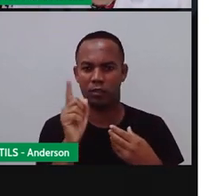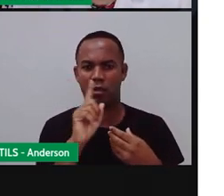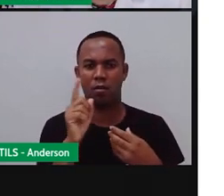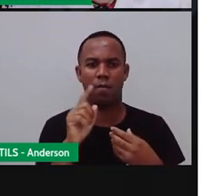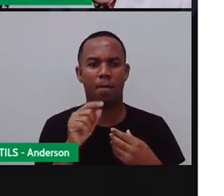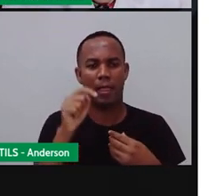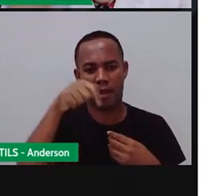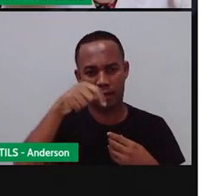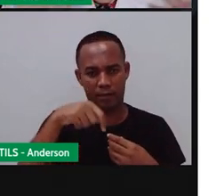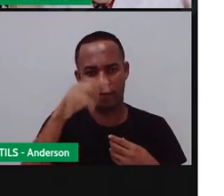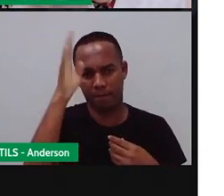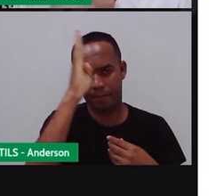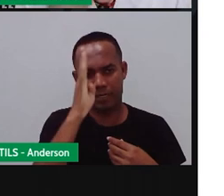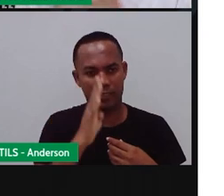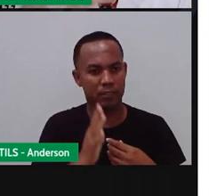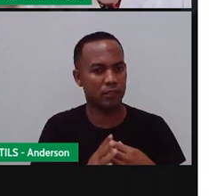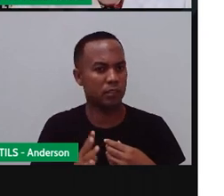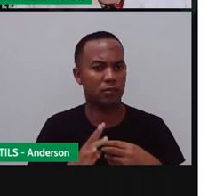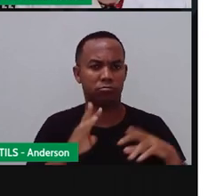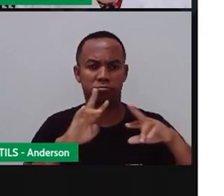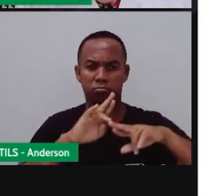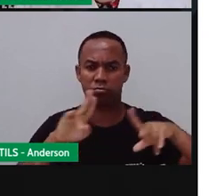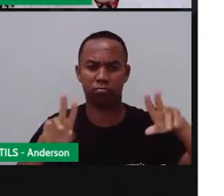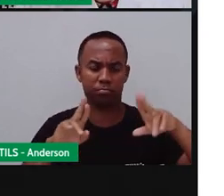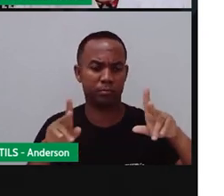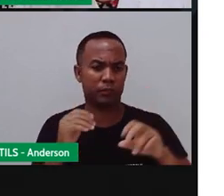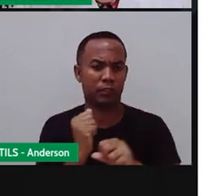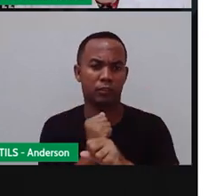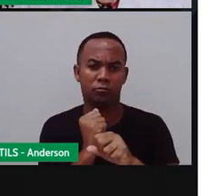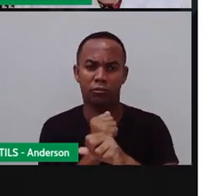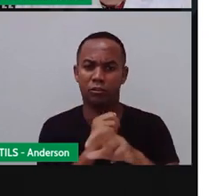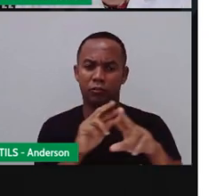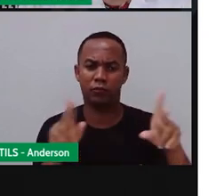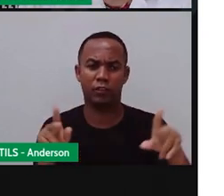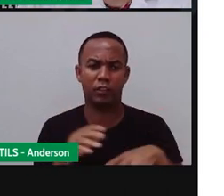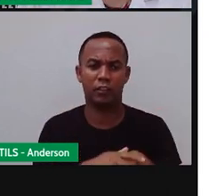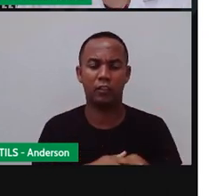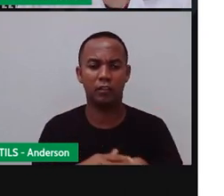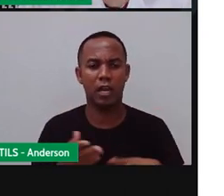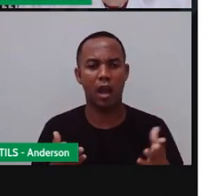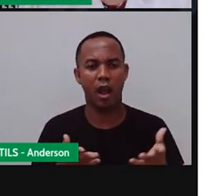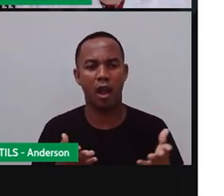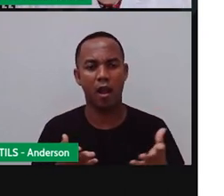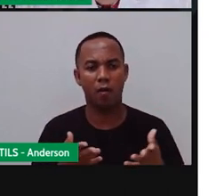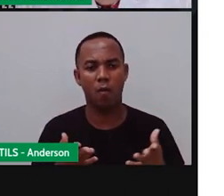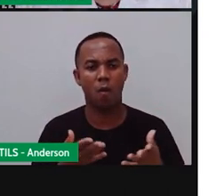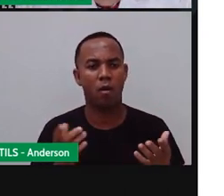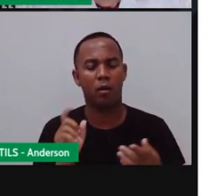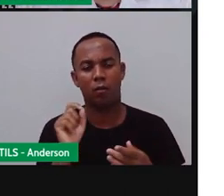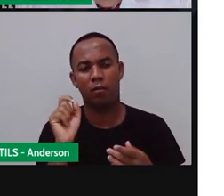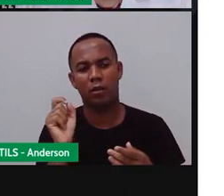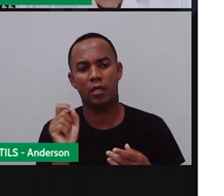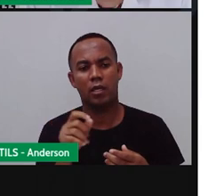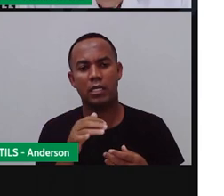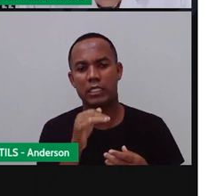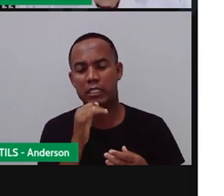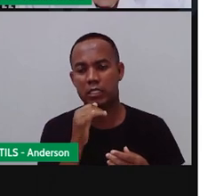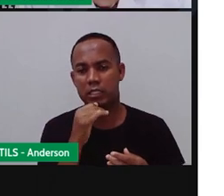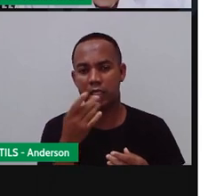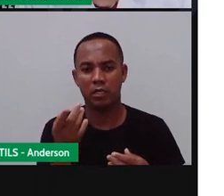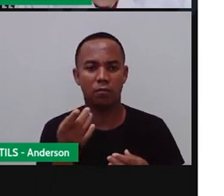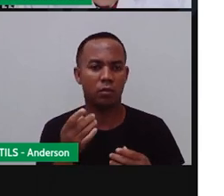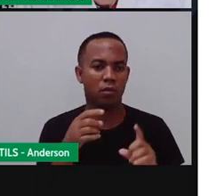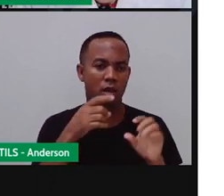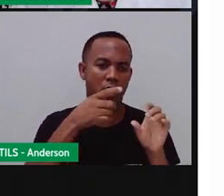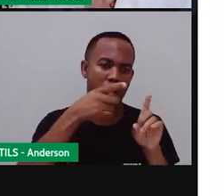país tropical, as frutas dão em vários períodos do ano. Então, tipo, agora é um período de uma fruta, né? Acho